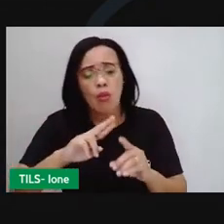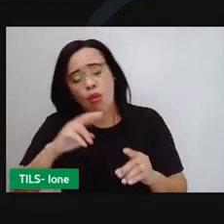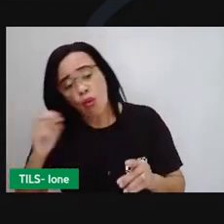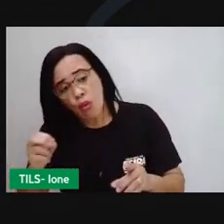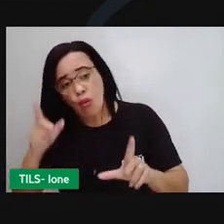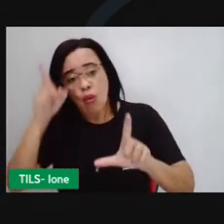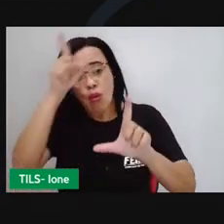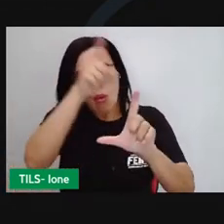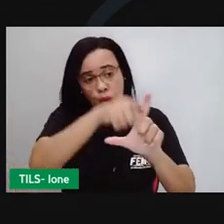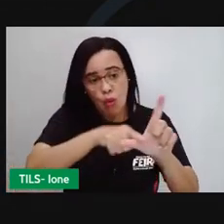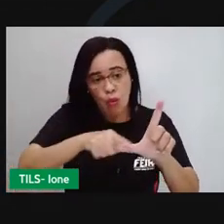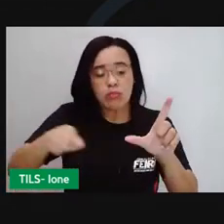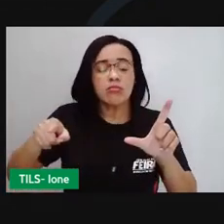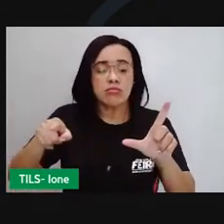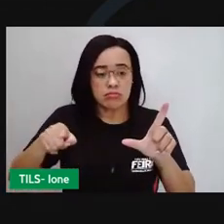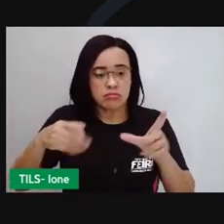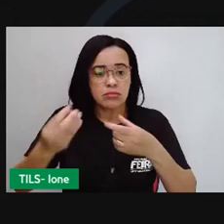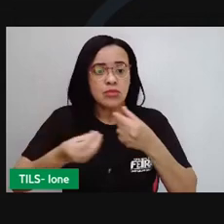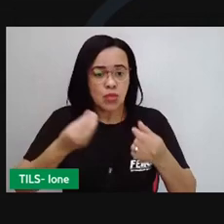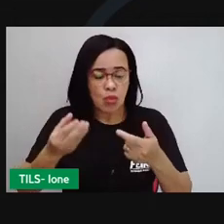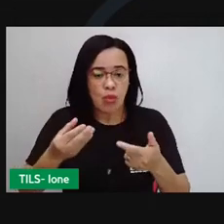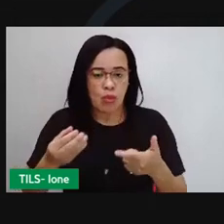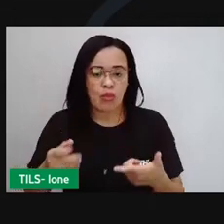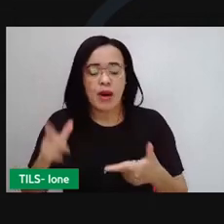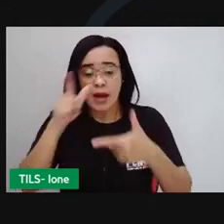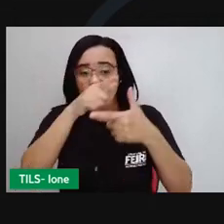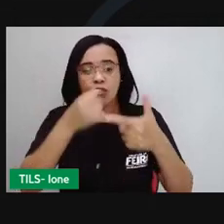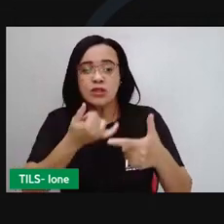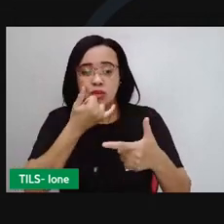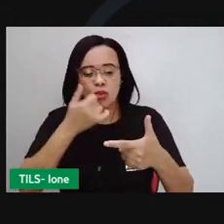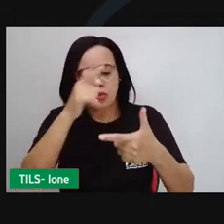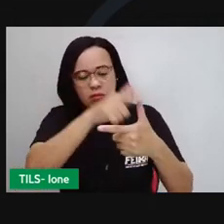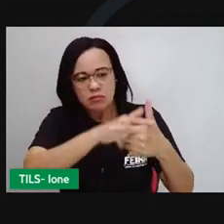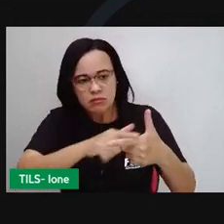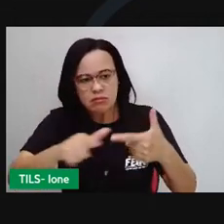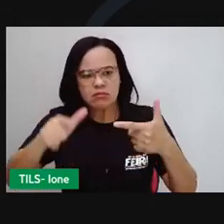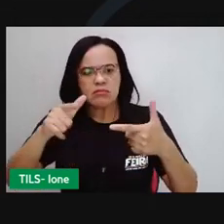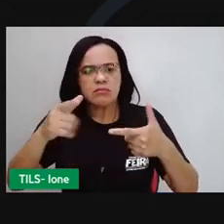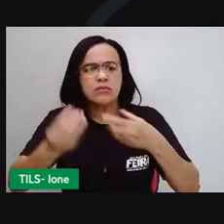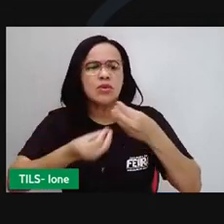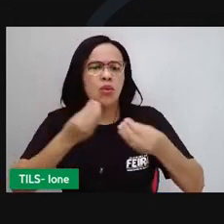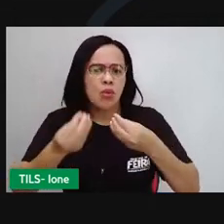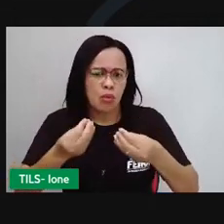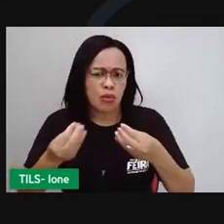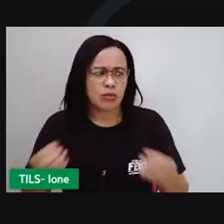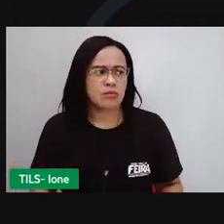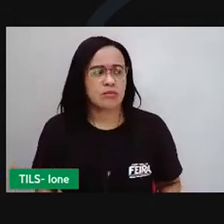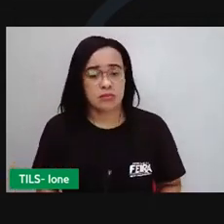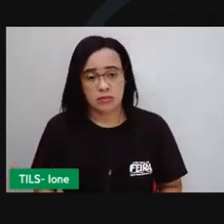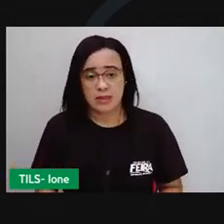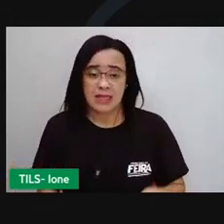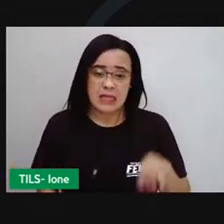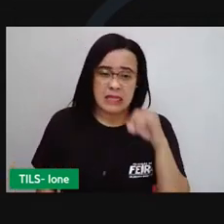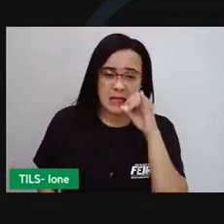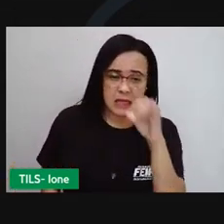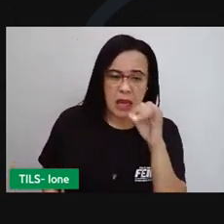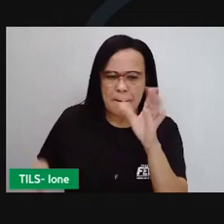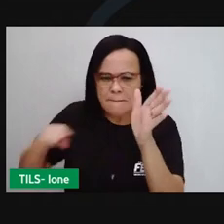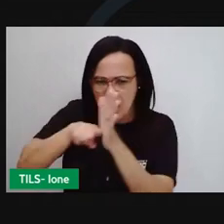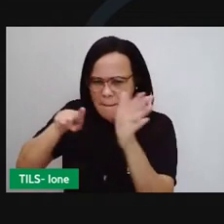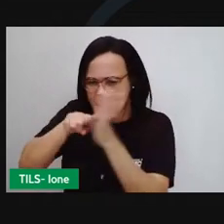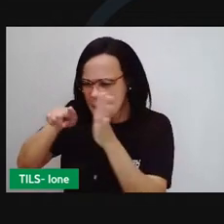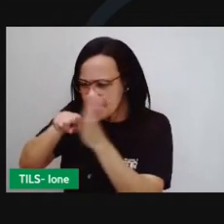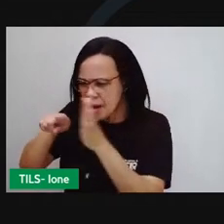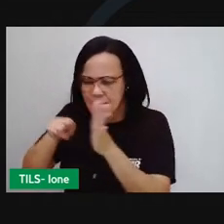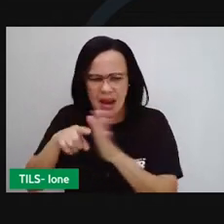Se há mais de uma pergunta resolva uma de cada vez. Muitas vezes